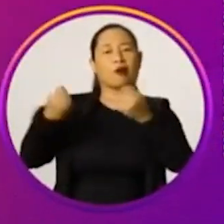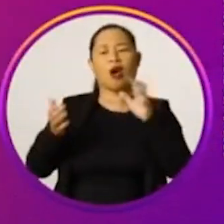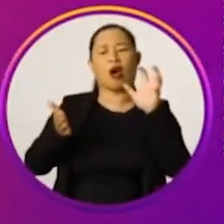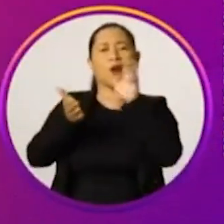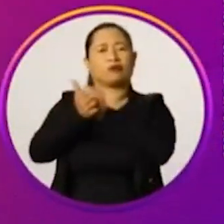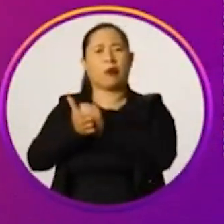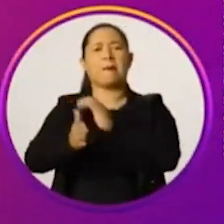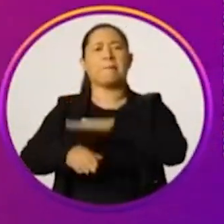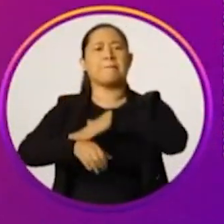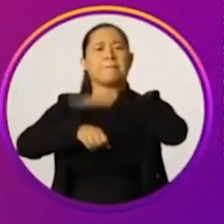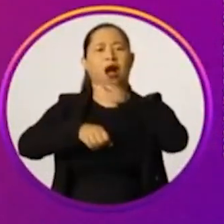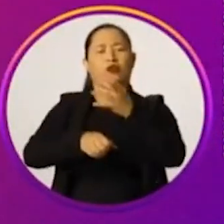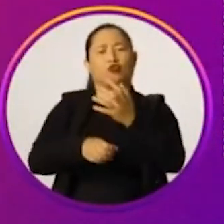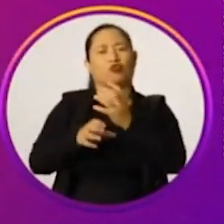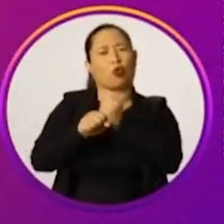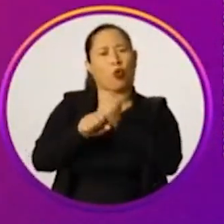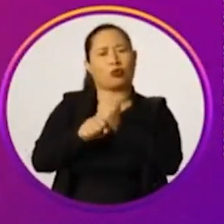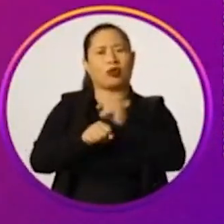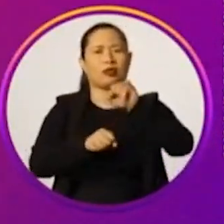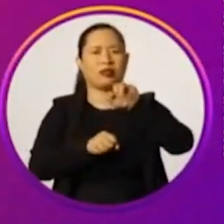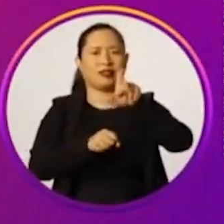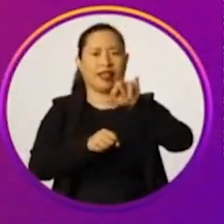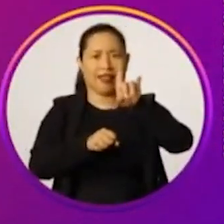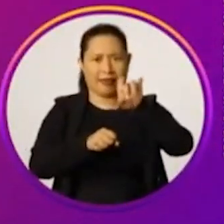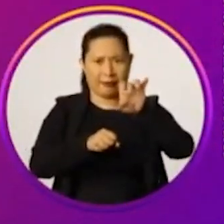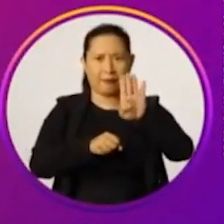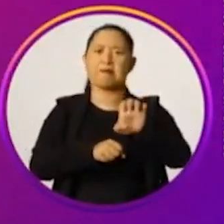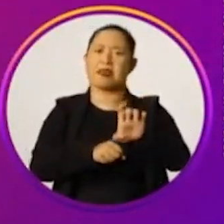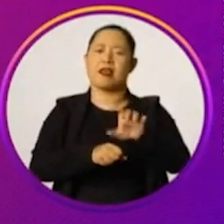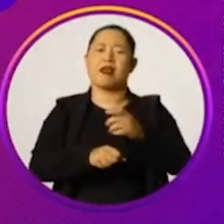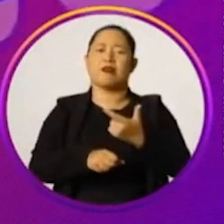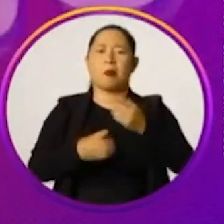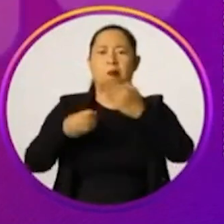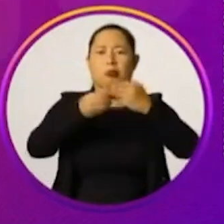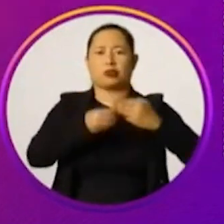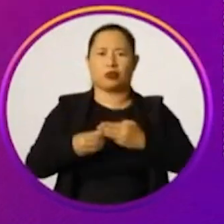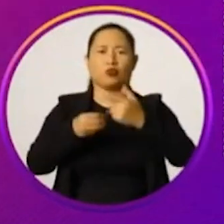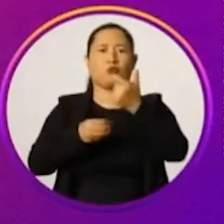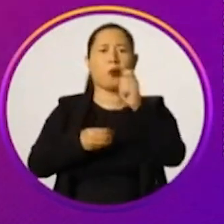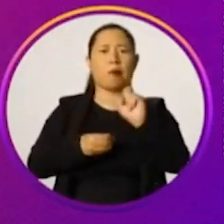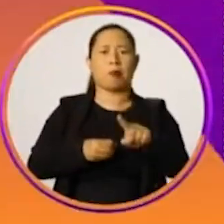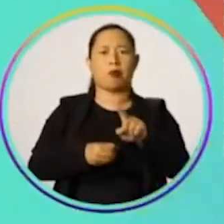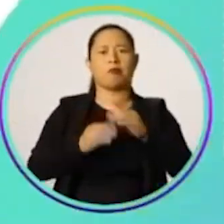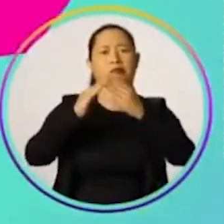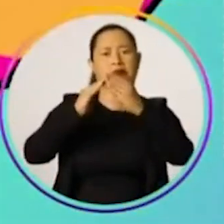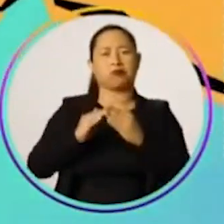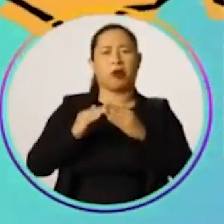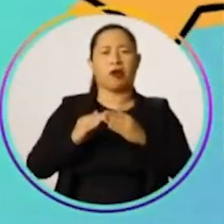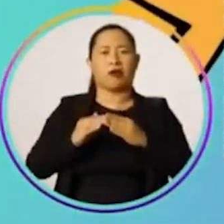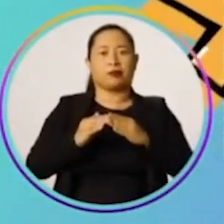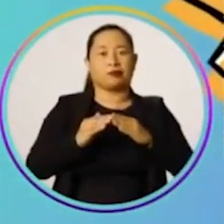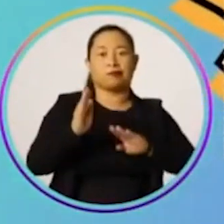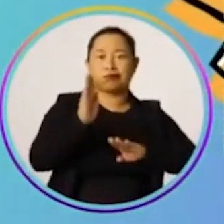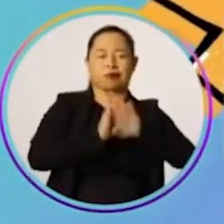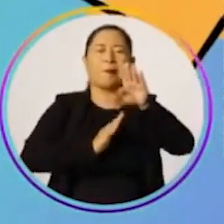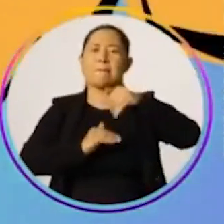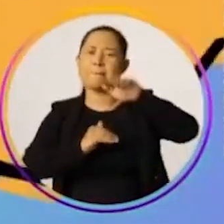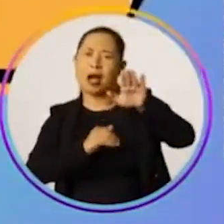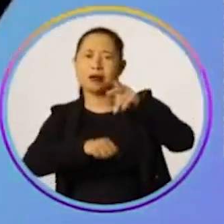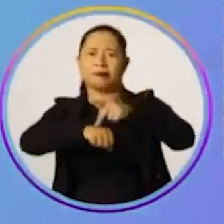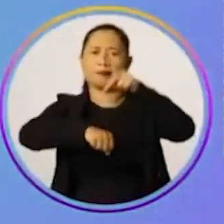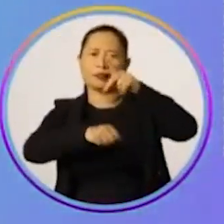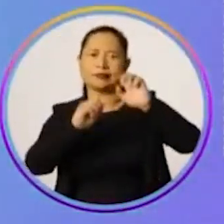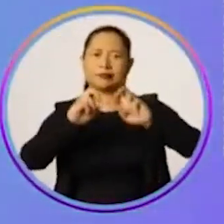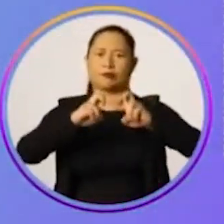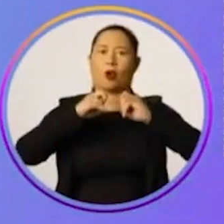acaso, Caruaru registrou a maior nota no IDEB entre os municípios com mais de 200 mil habitantes. A frente de Petrolina, de